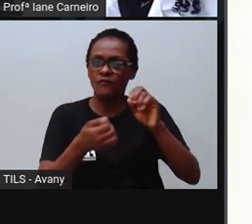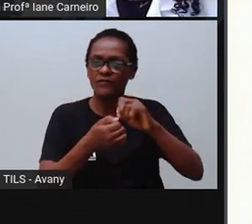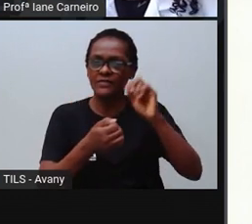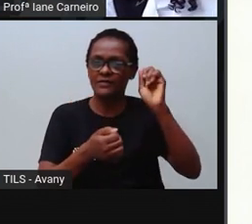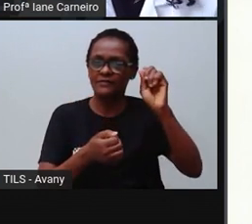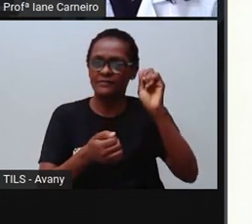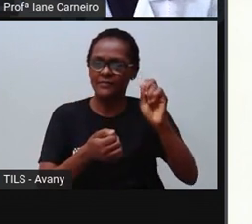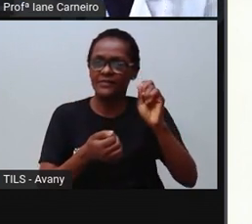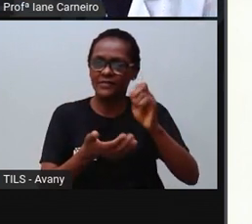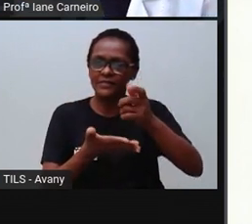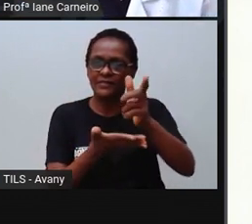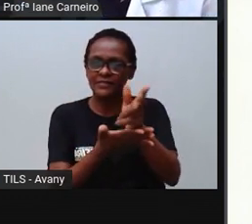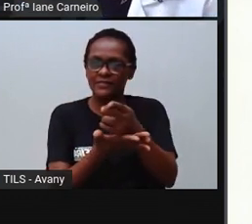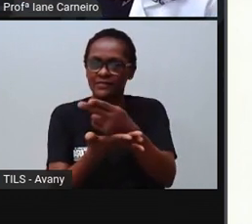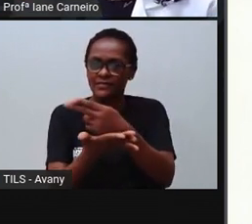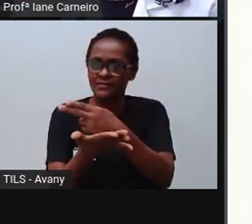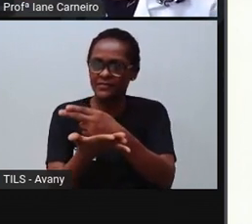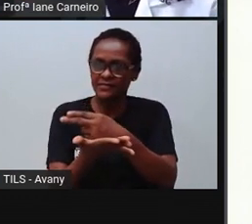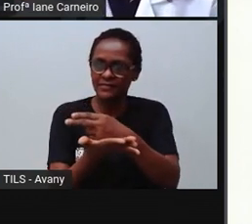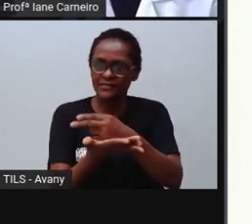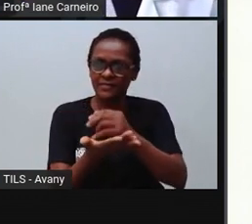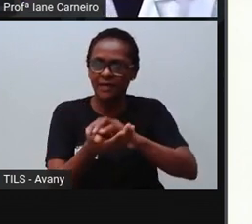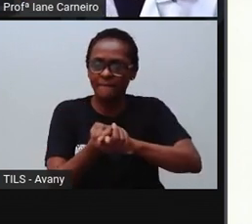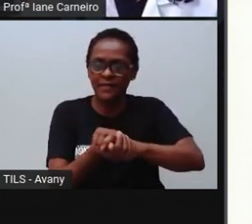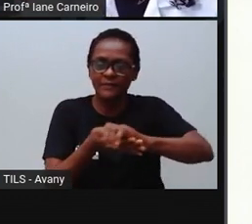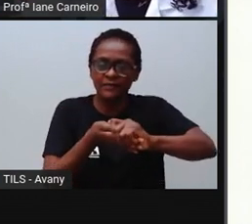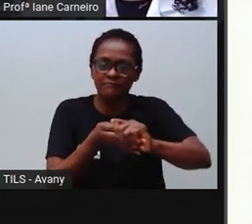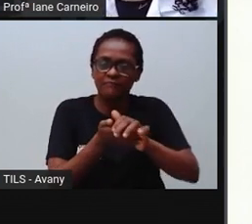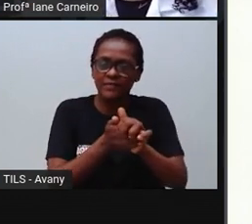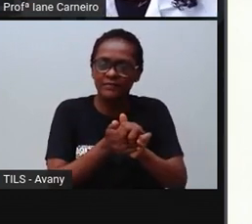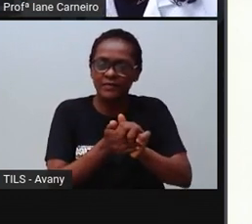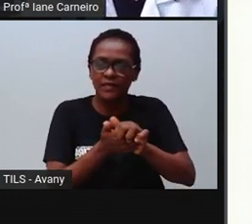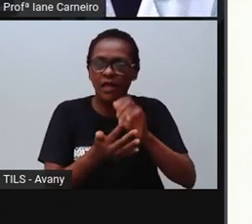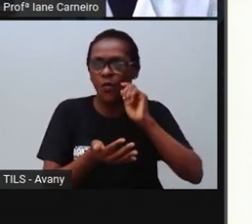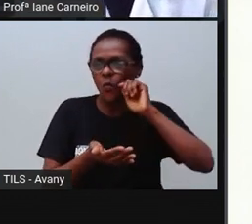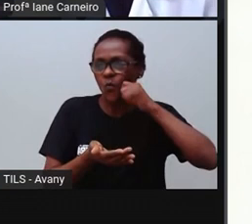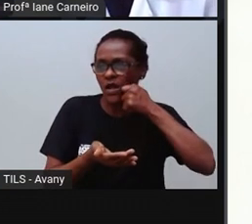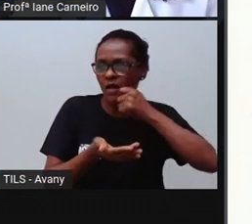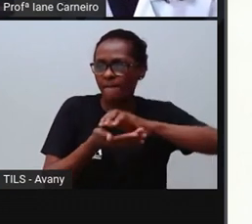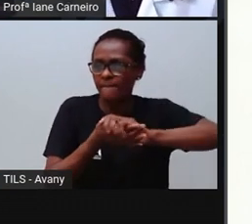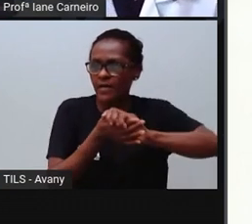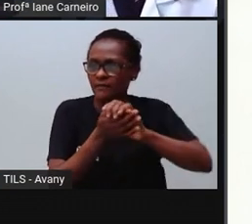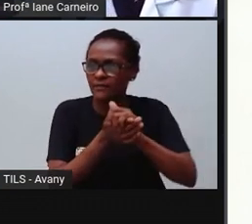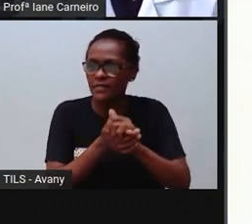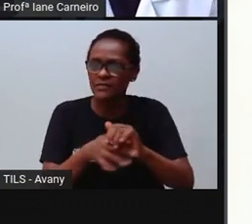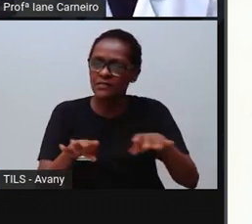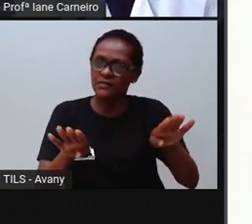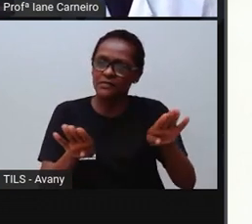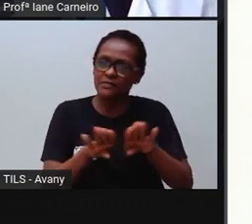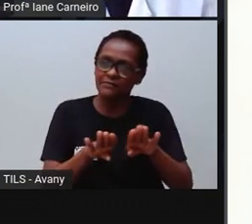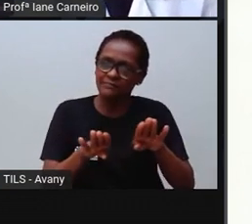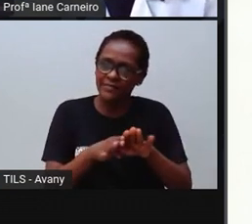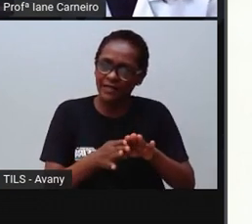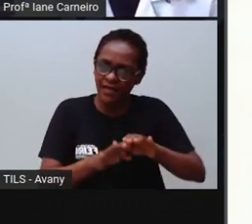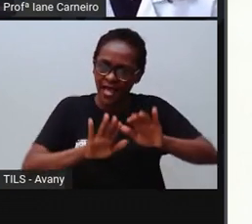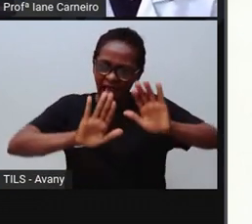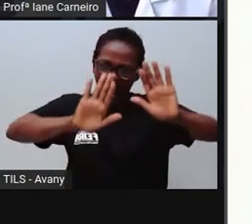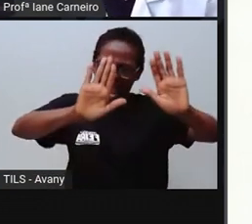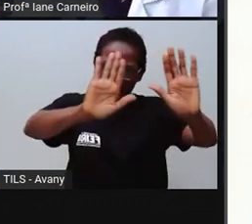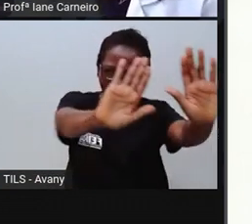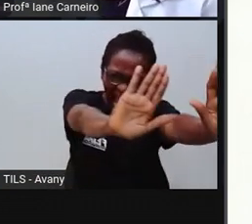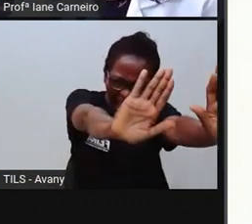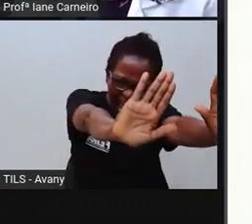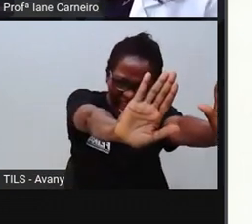te sentes. Amassar o barro ou a massa de pão. Pode fazer muita força com as mãos